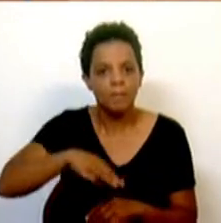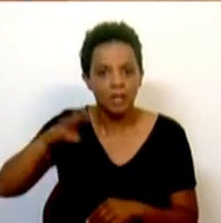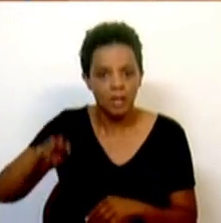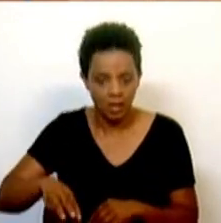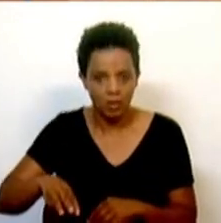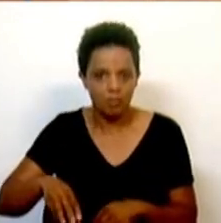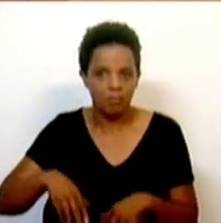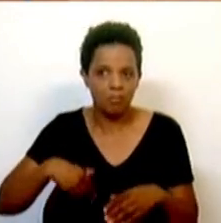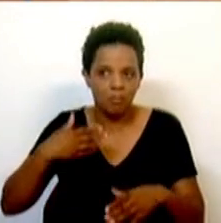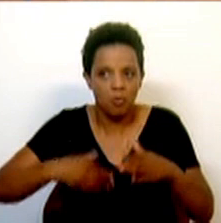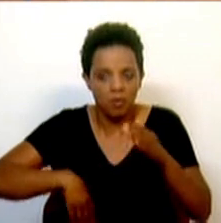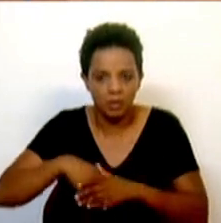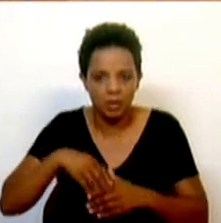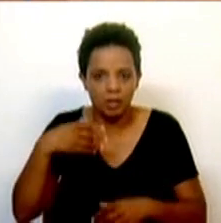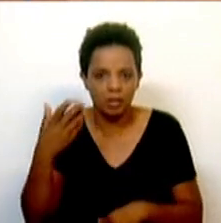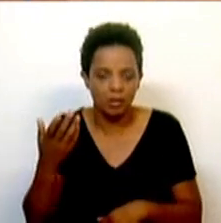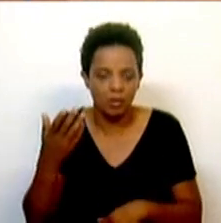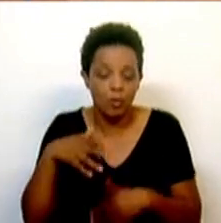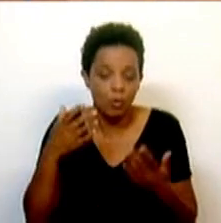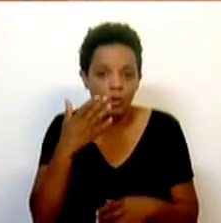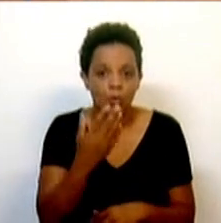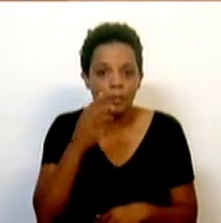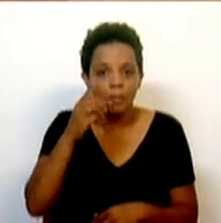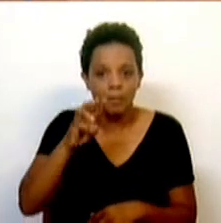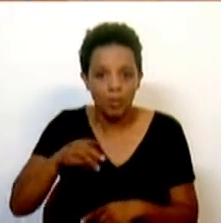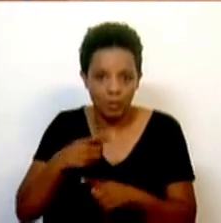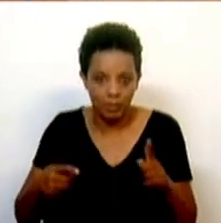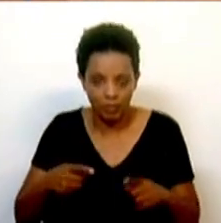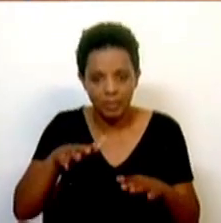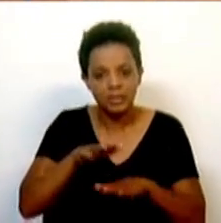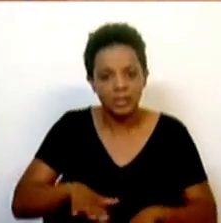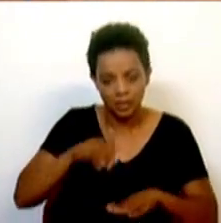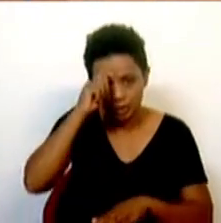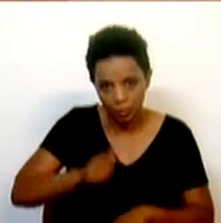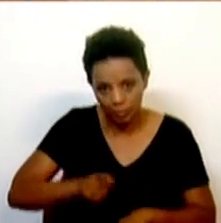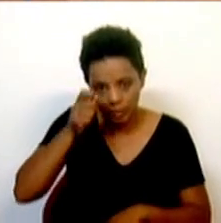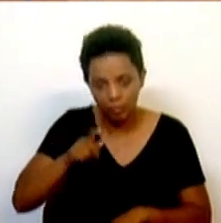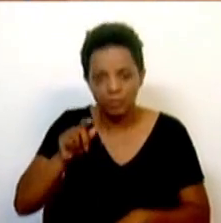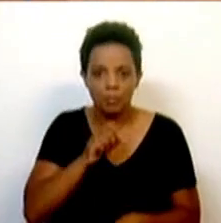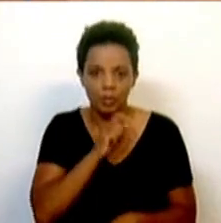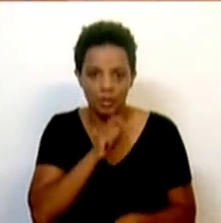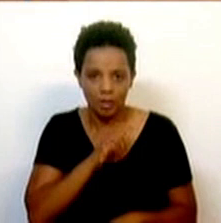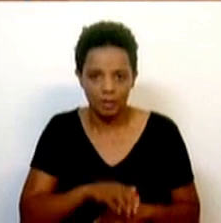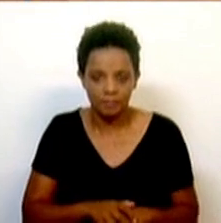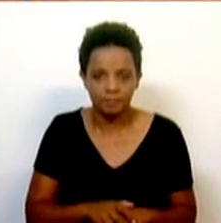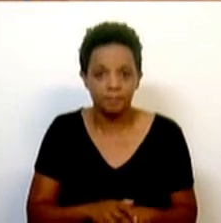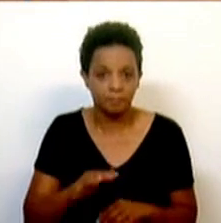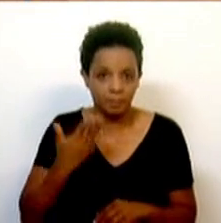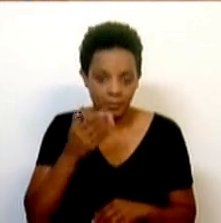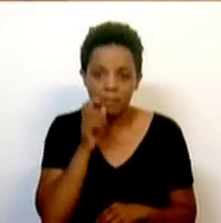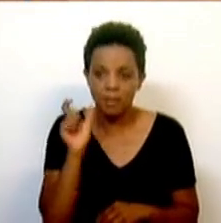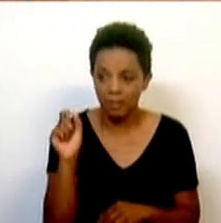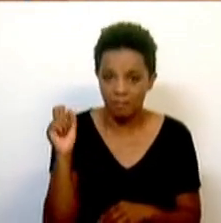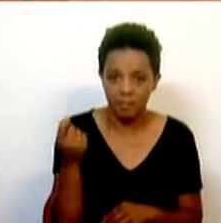a um milhão e meio de peregrinos. Serenidade, respeito e oportunidade. Em primeiro lugar, e a primeira